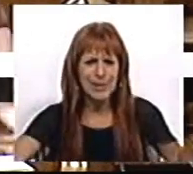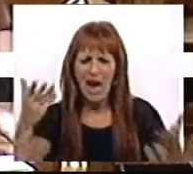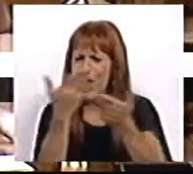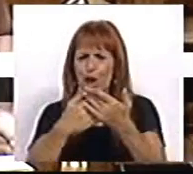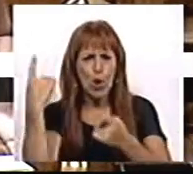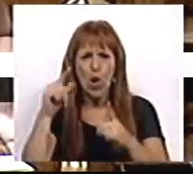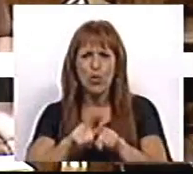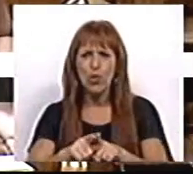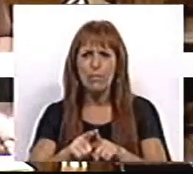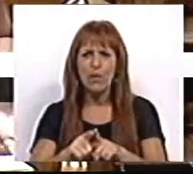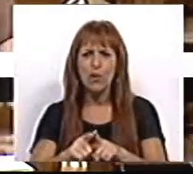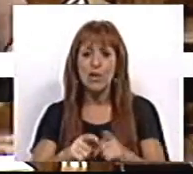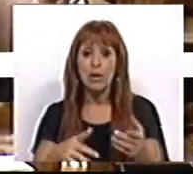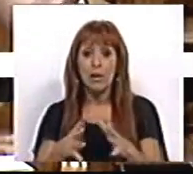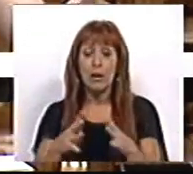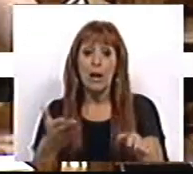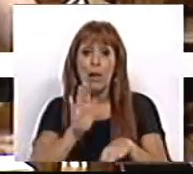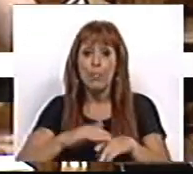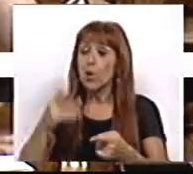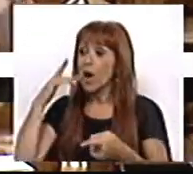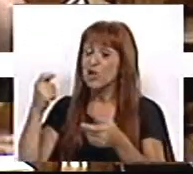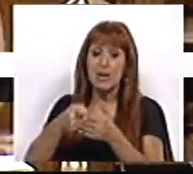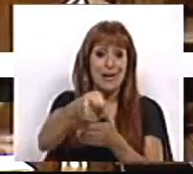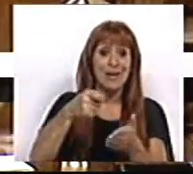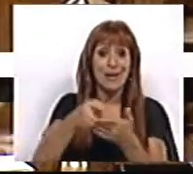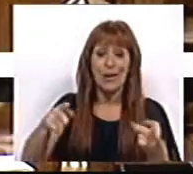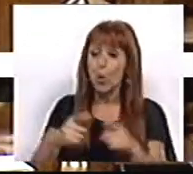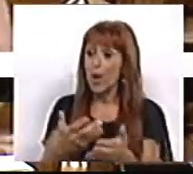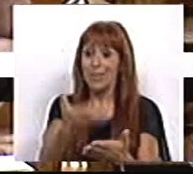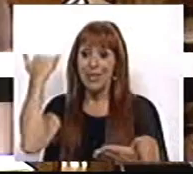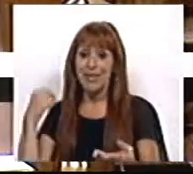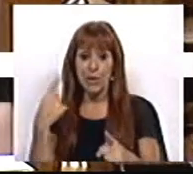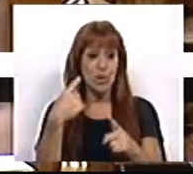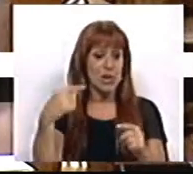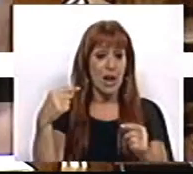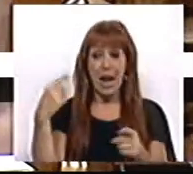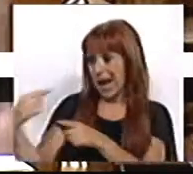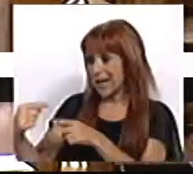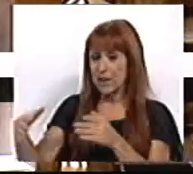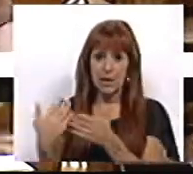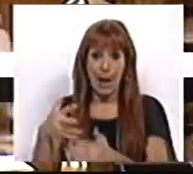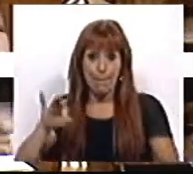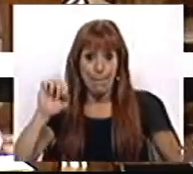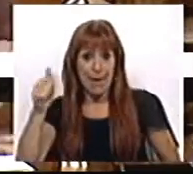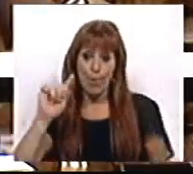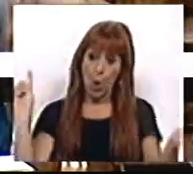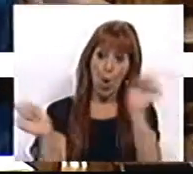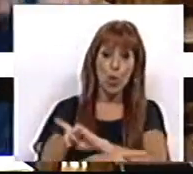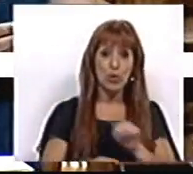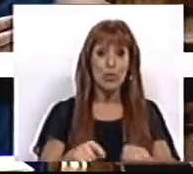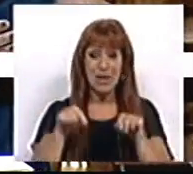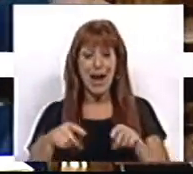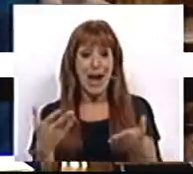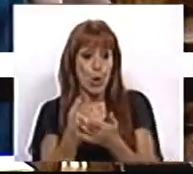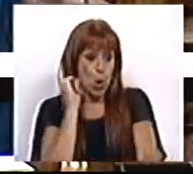uma economia dependente das exportações. O contributo das exportações quando tiradas as importações é negativo para o PIB. Pelo contrário, é a